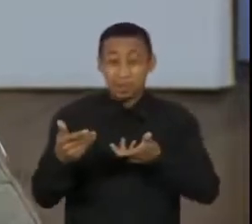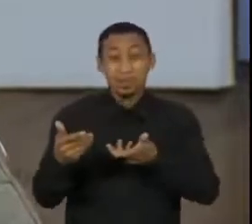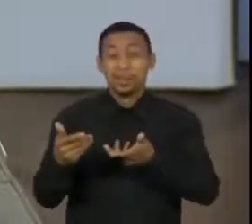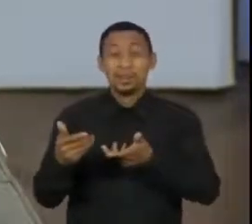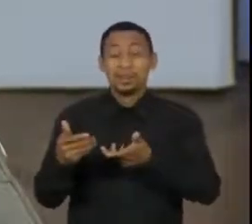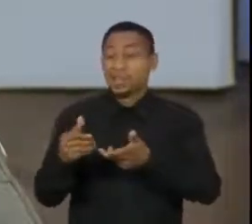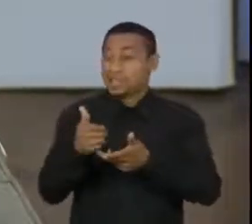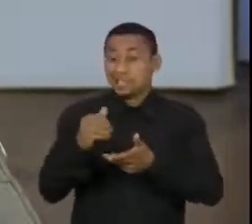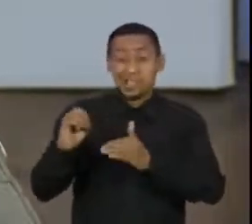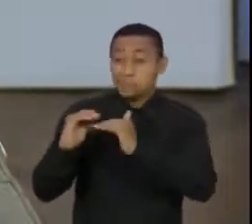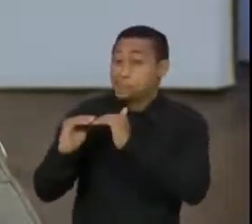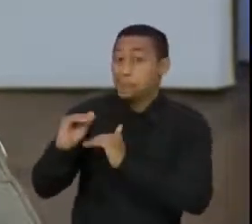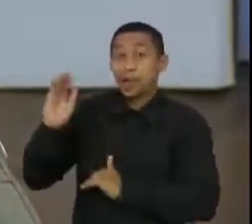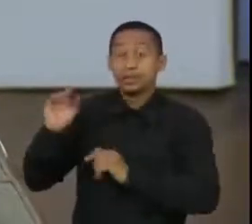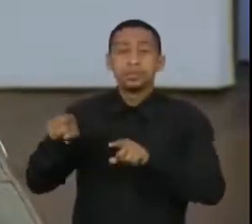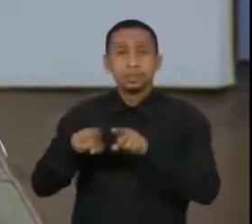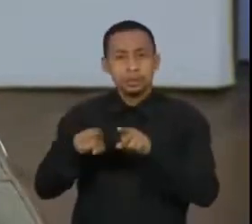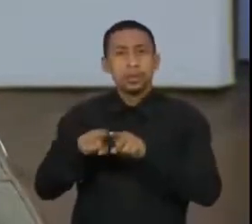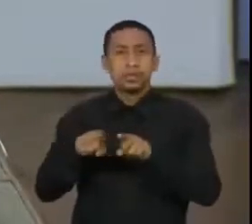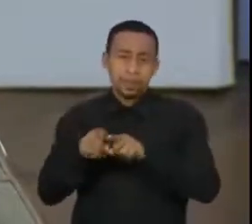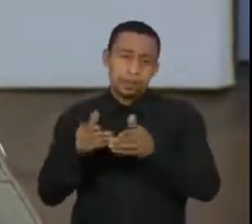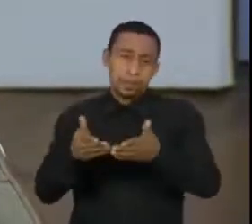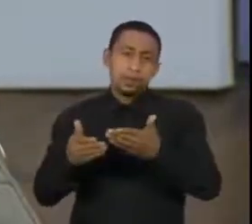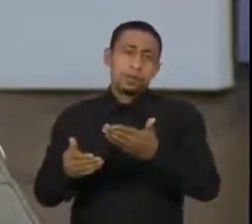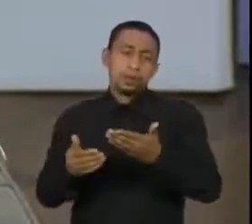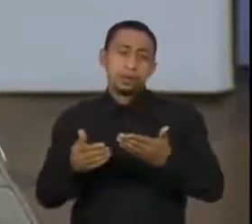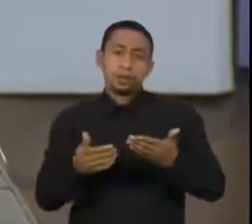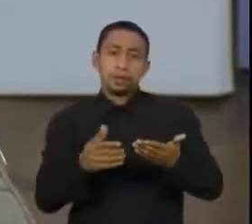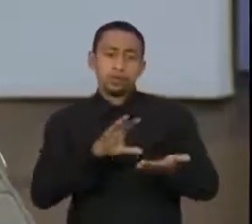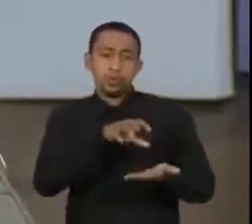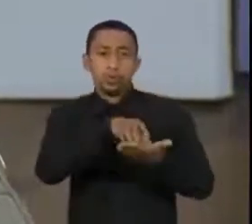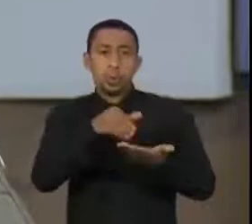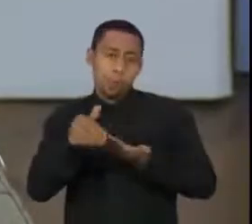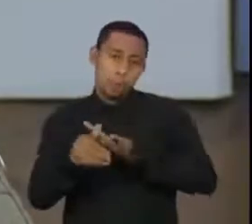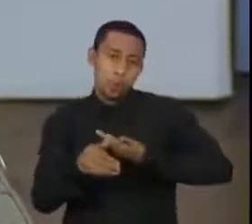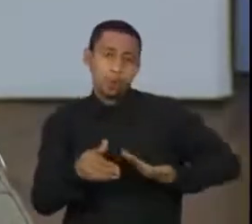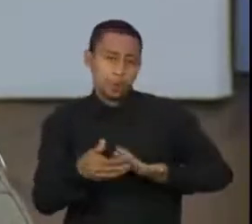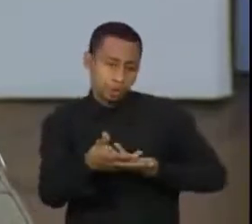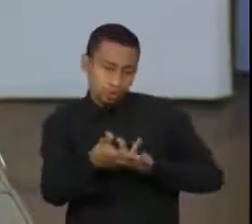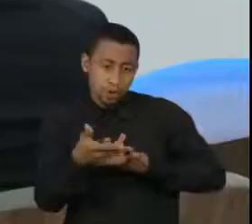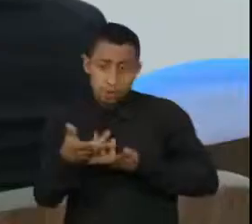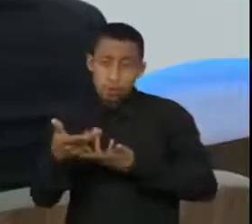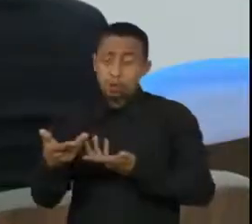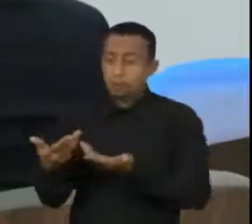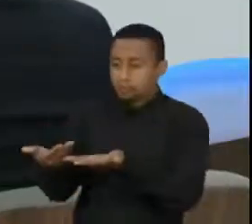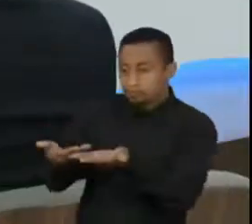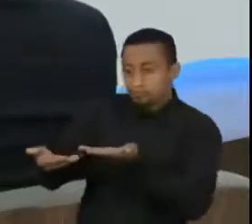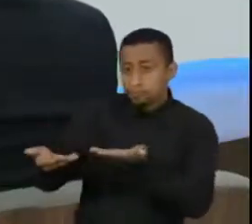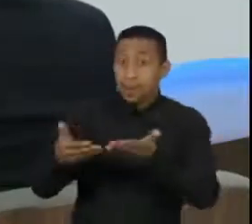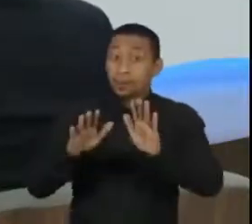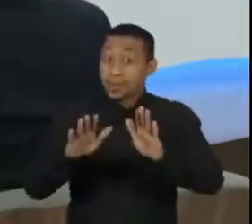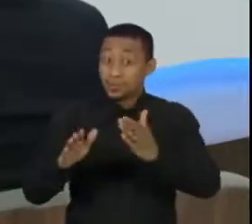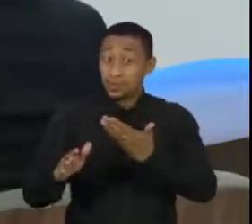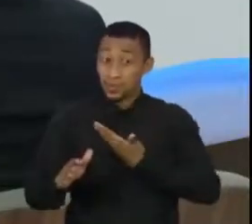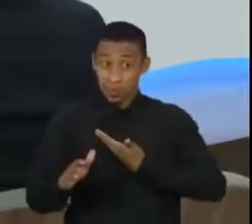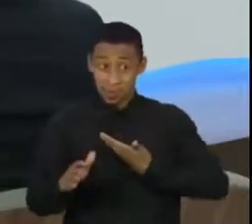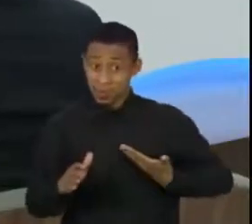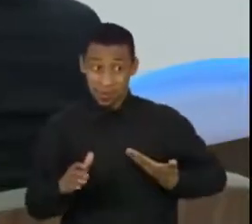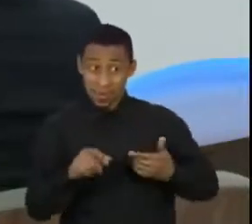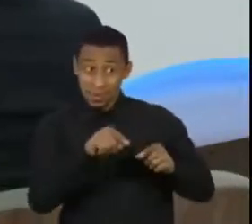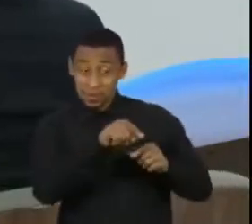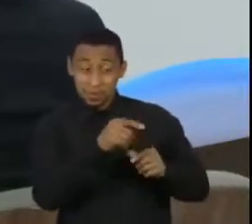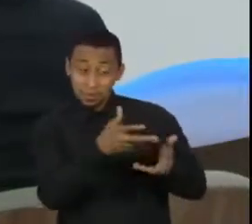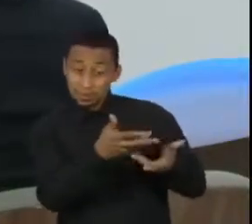organizações não governamentais, membros do governo, de várias esferas de governo, se